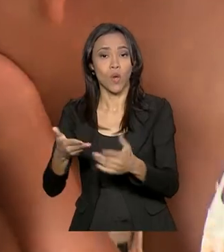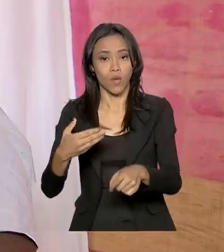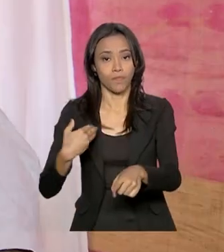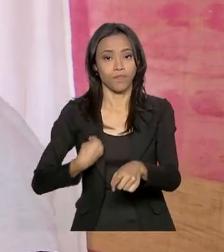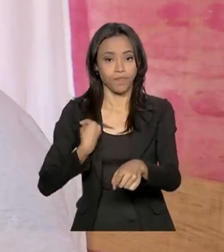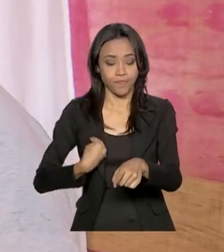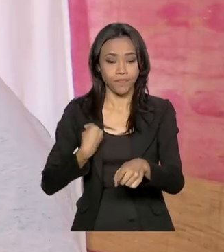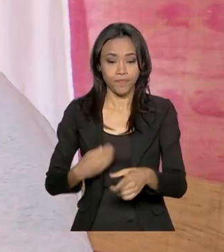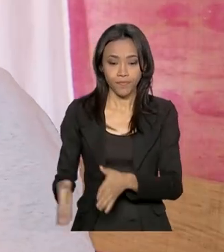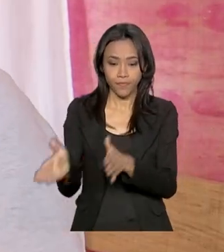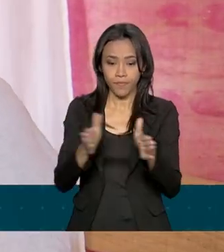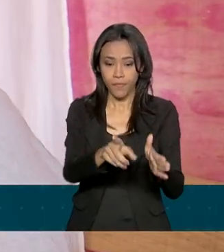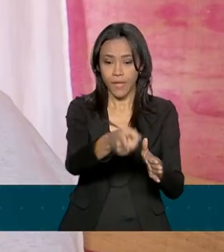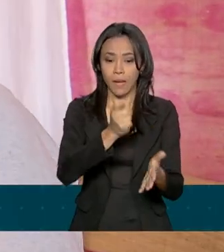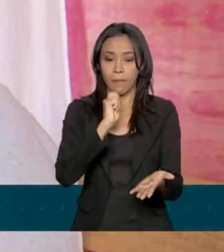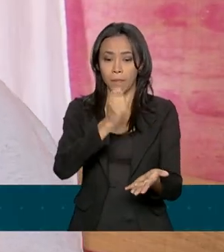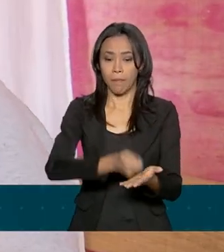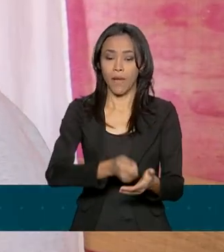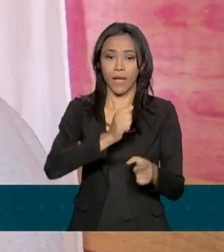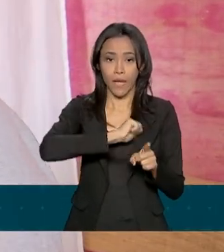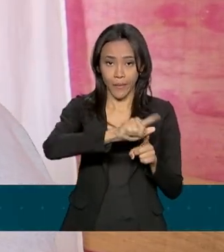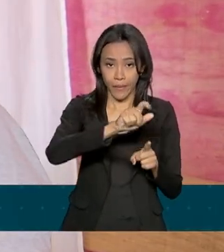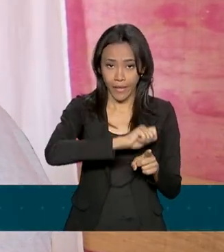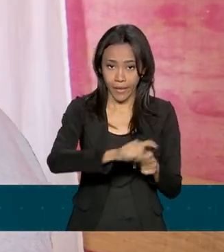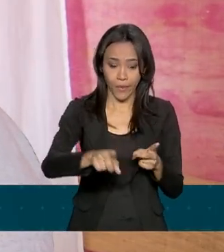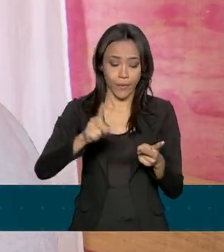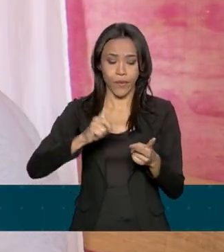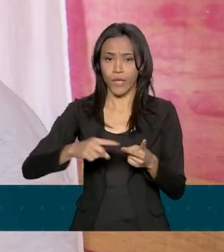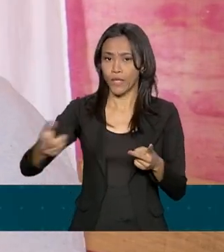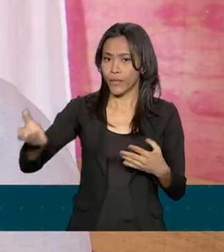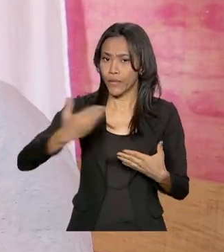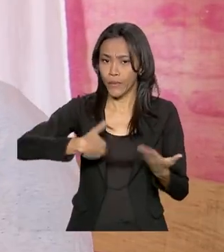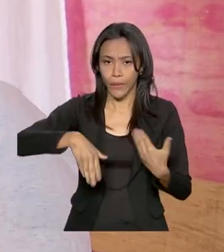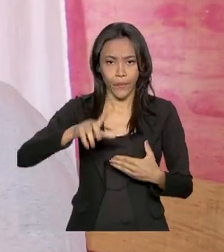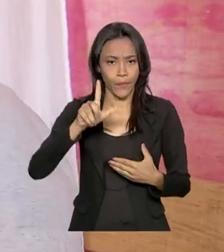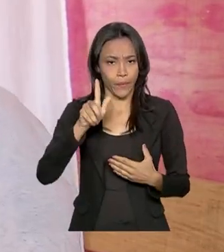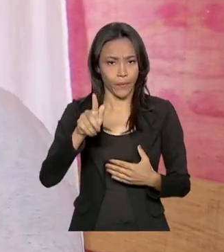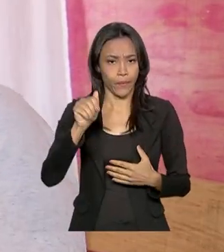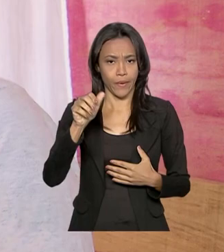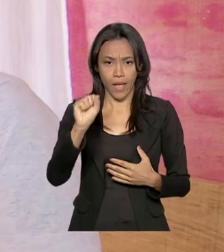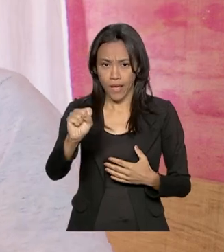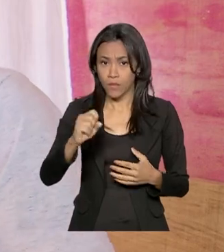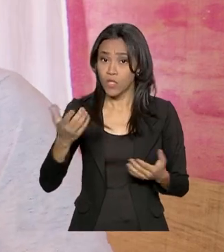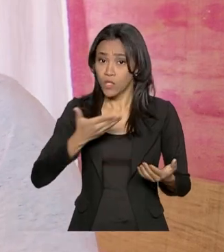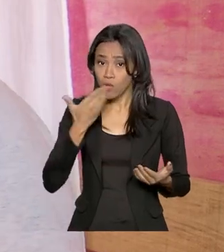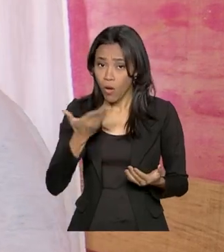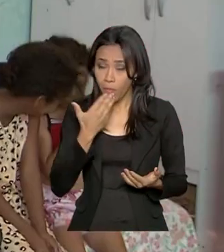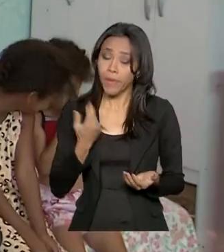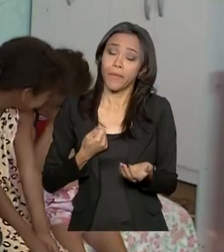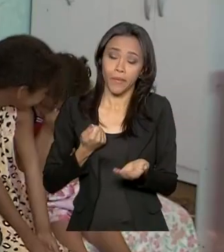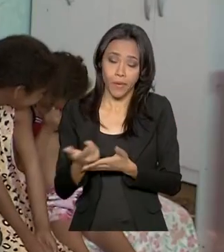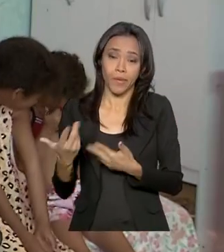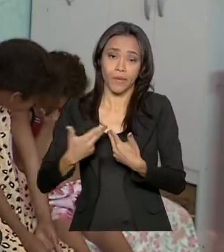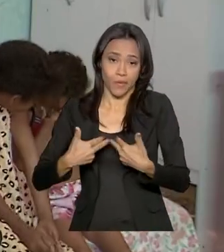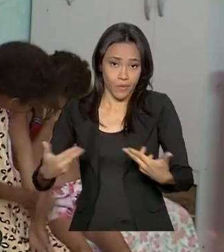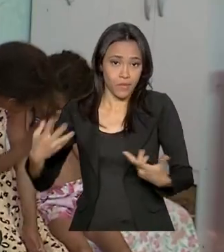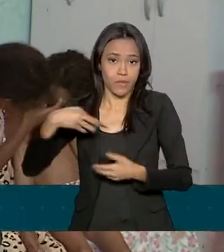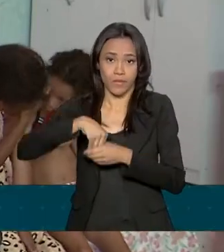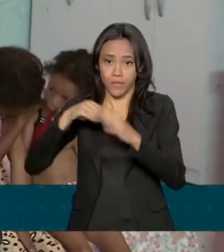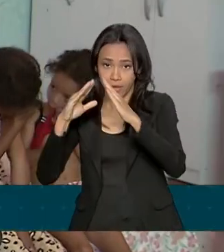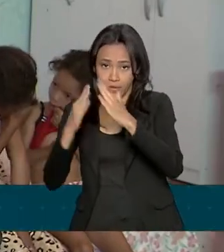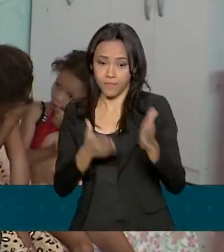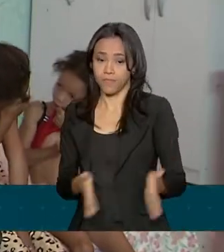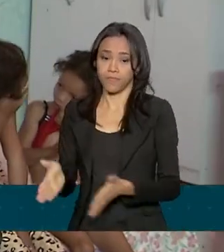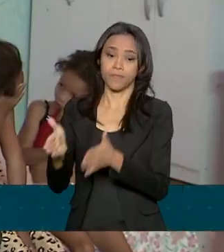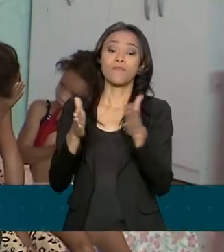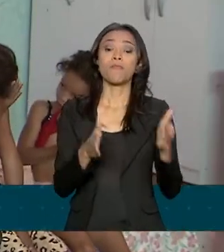família. Eu pago aluguel, troco gás, o que sobra a gente compra coisa para a gente casa. Para que o Bolsa Família